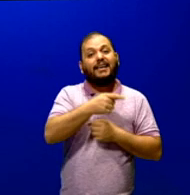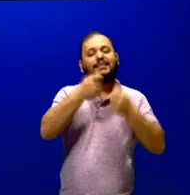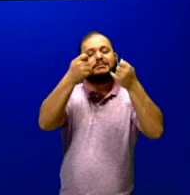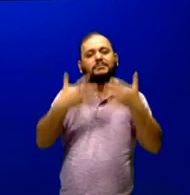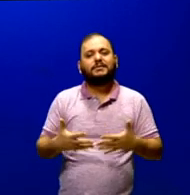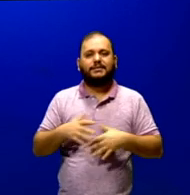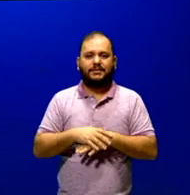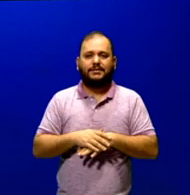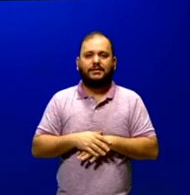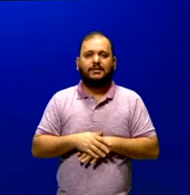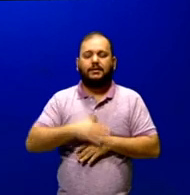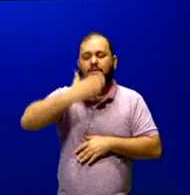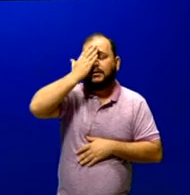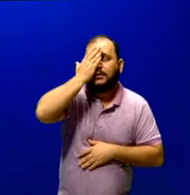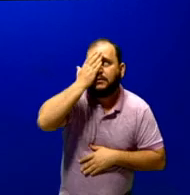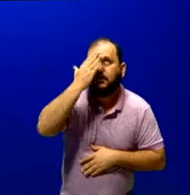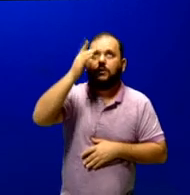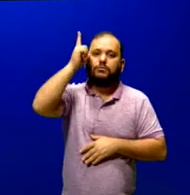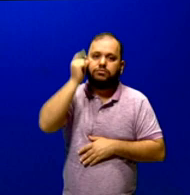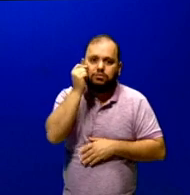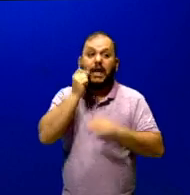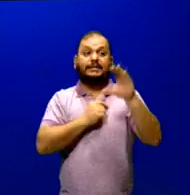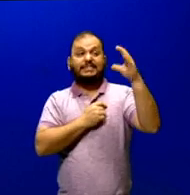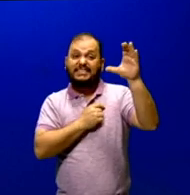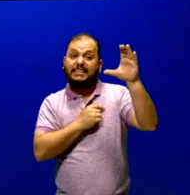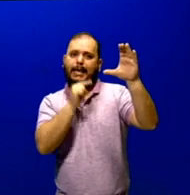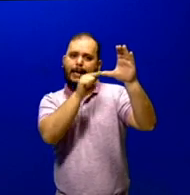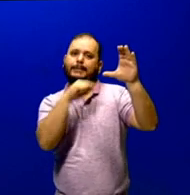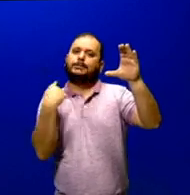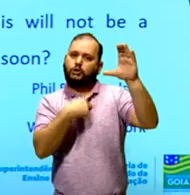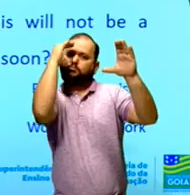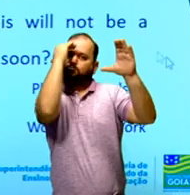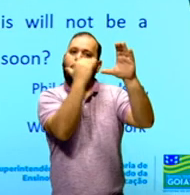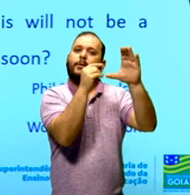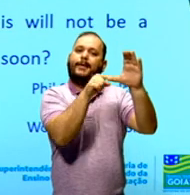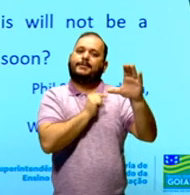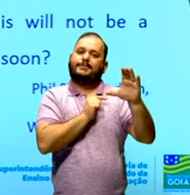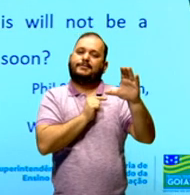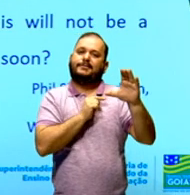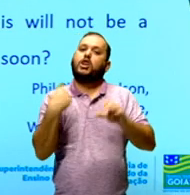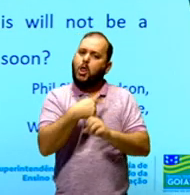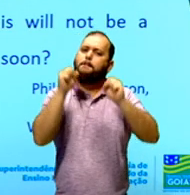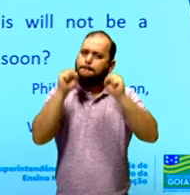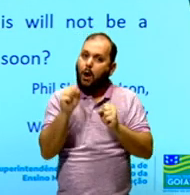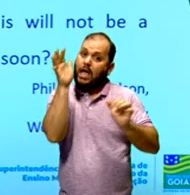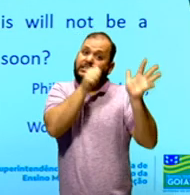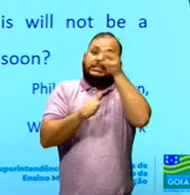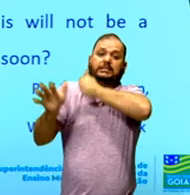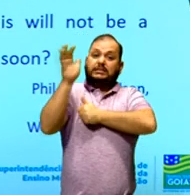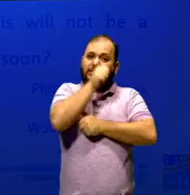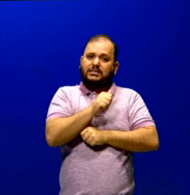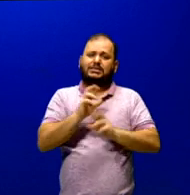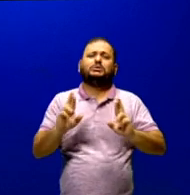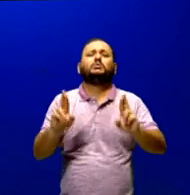bem que a gente escuta a ciência, o som da ciência é escutado e a gente pode escapar. Eu espero que isso não seja uma lição de que a gente